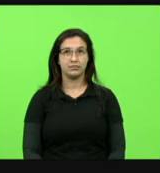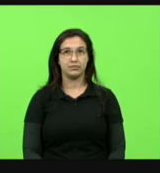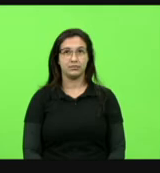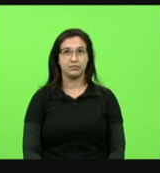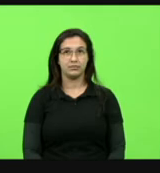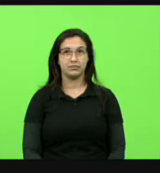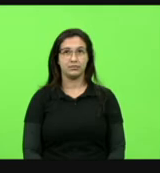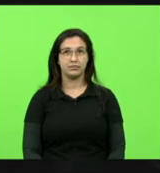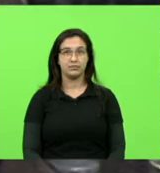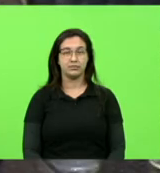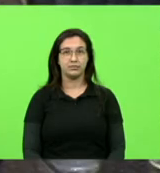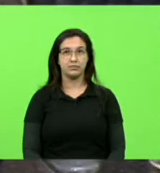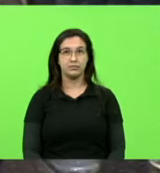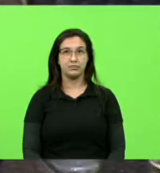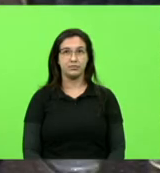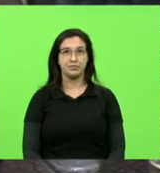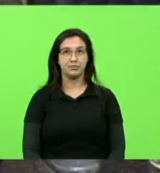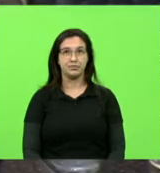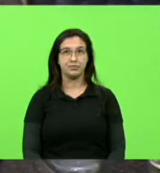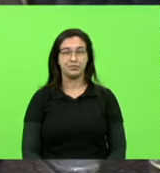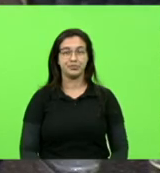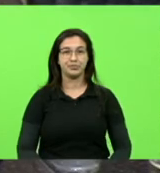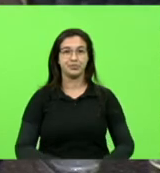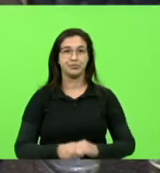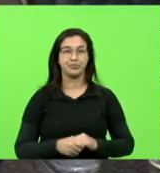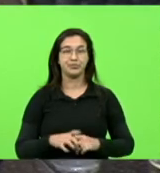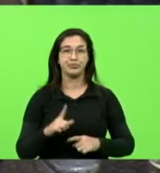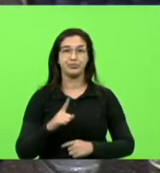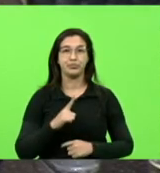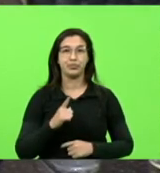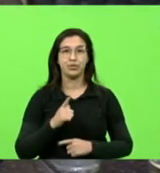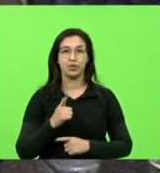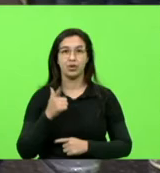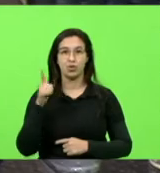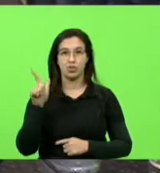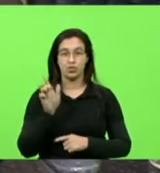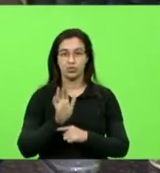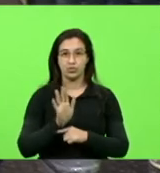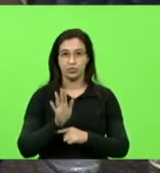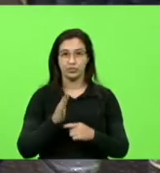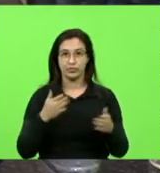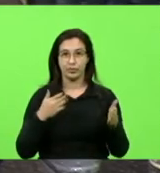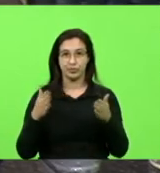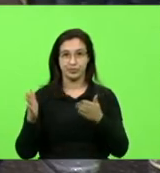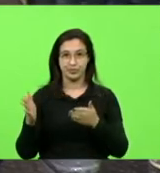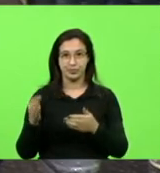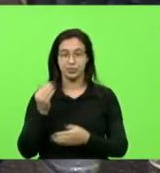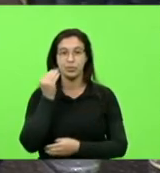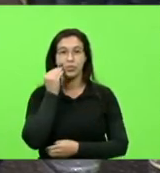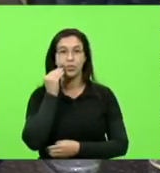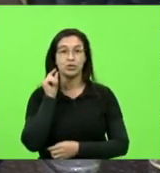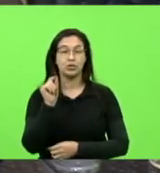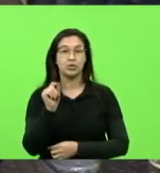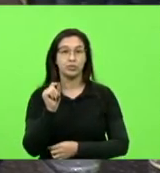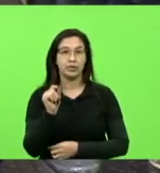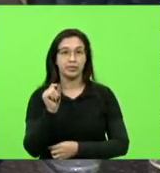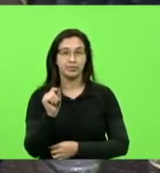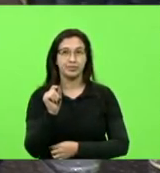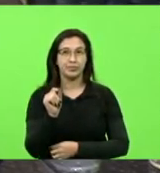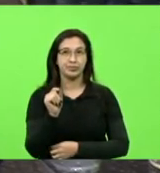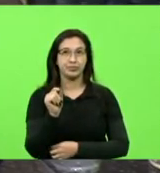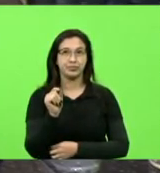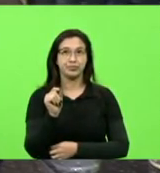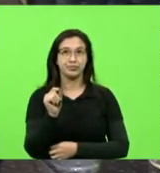Pode tirar. Tem um outro vídeo que a assessoria errou aí, que era um vídeo que mostra onde o